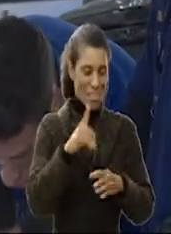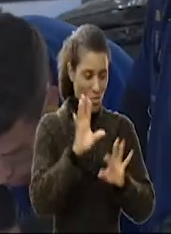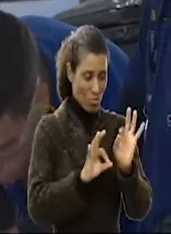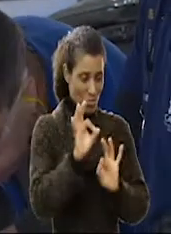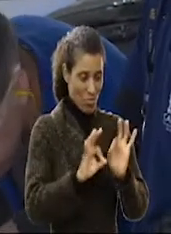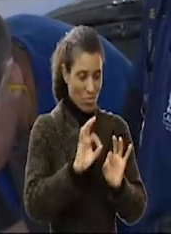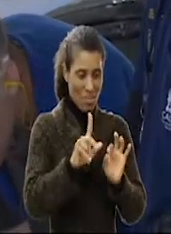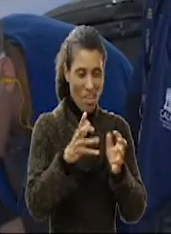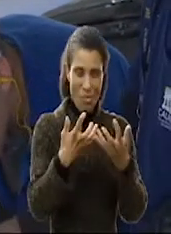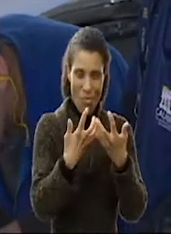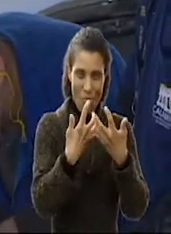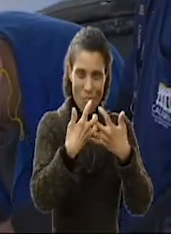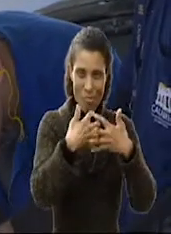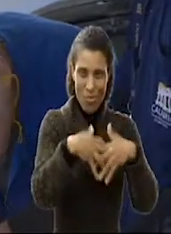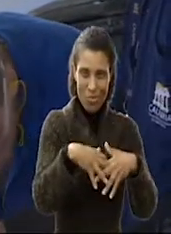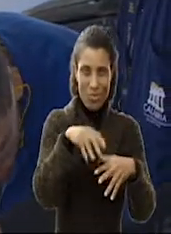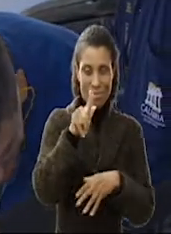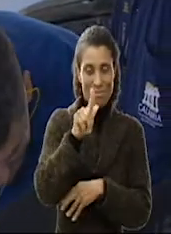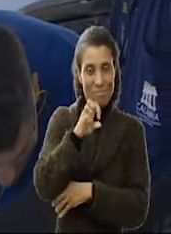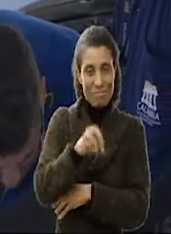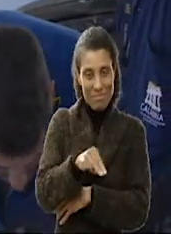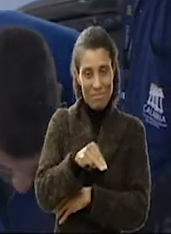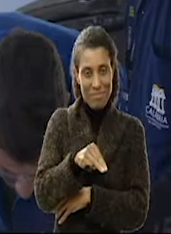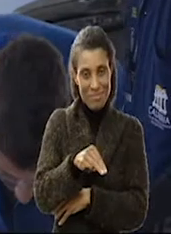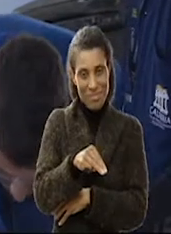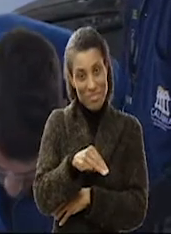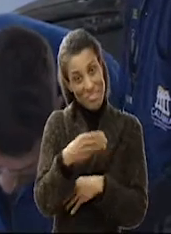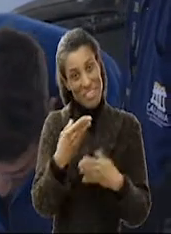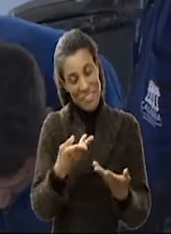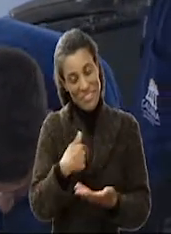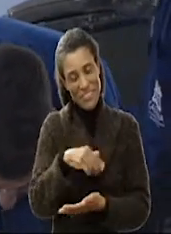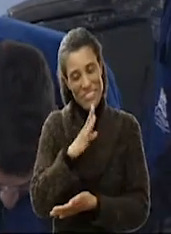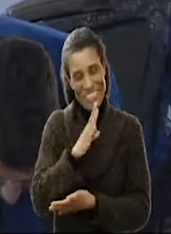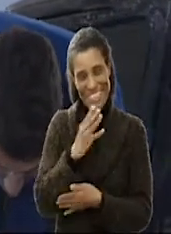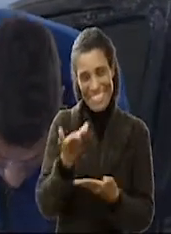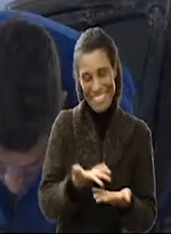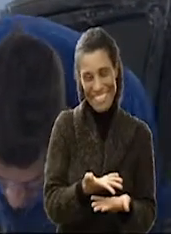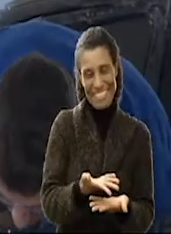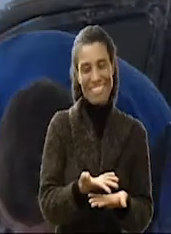desmontando. Isso aqui é um motor de GM, por coincidência.